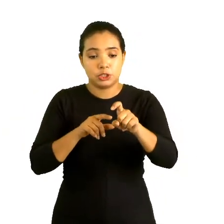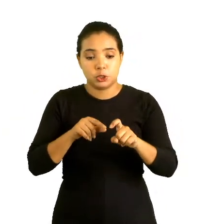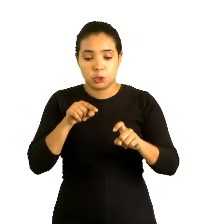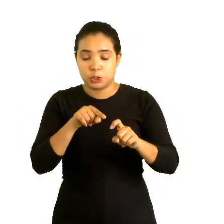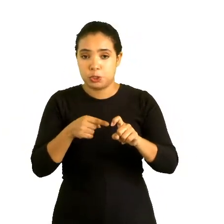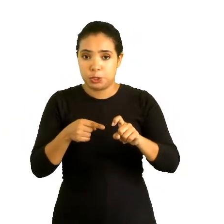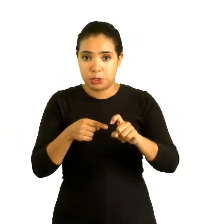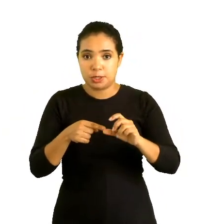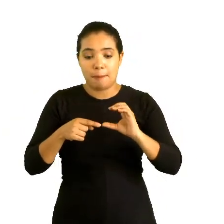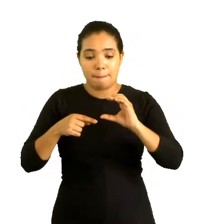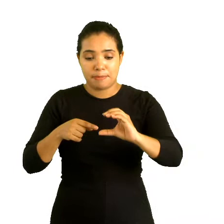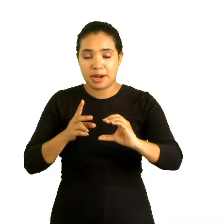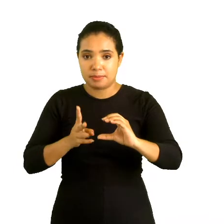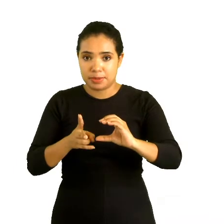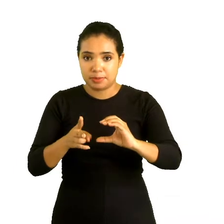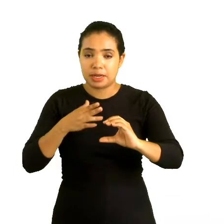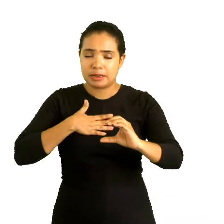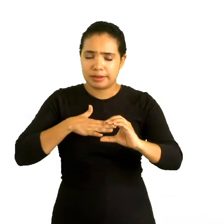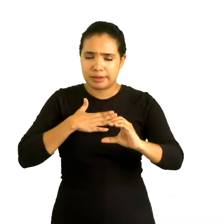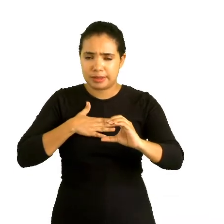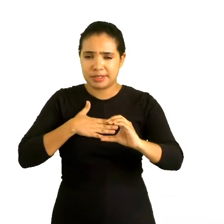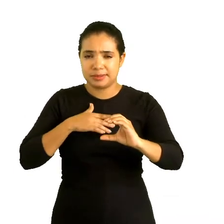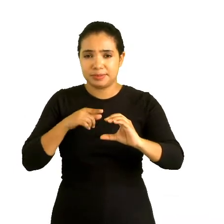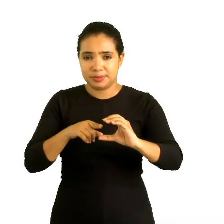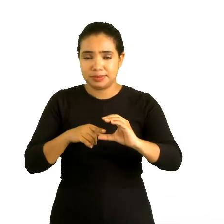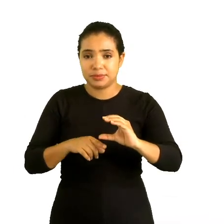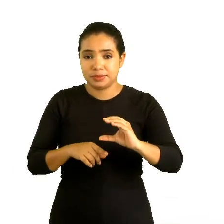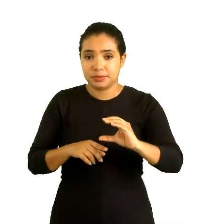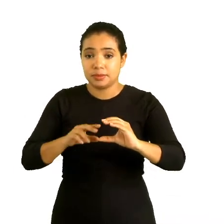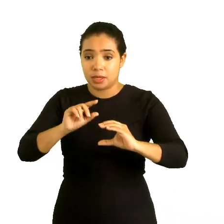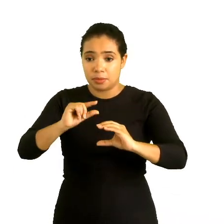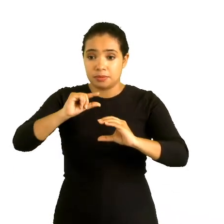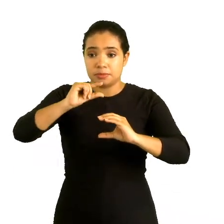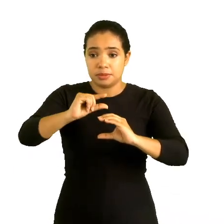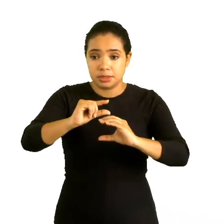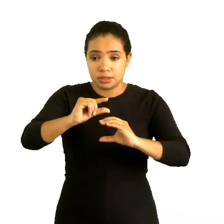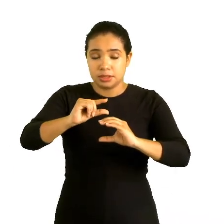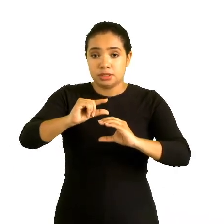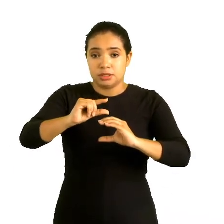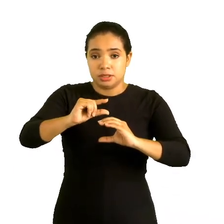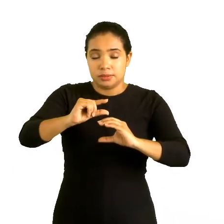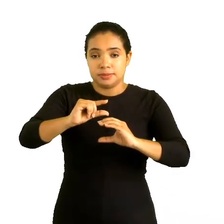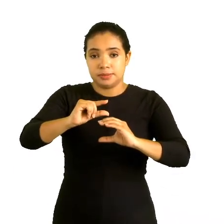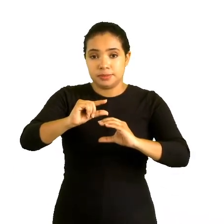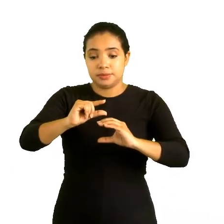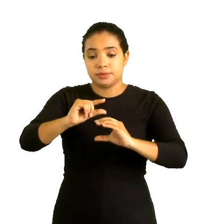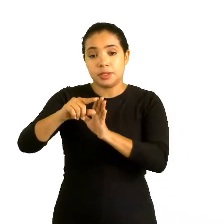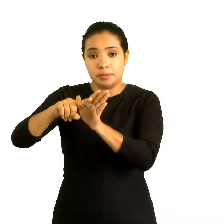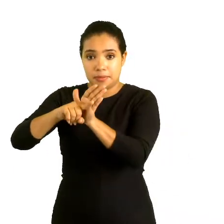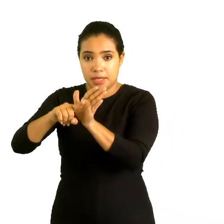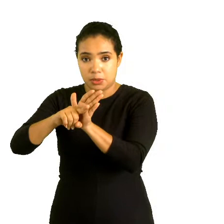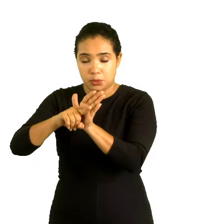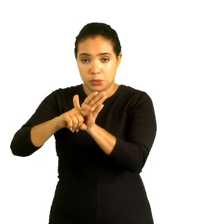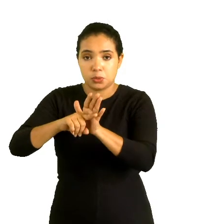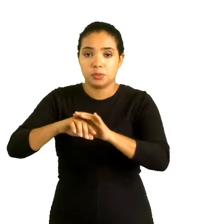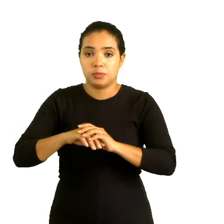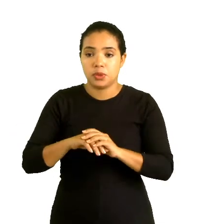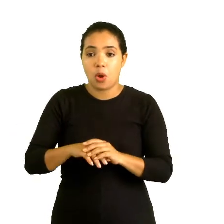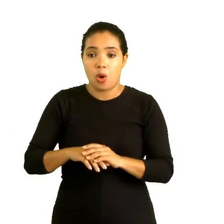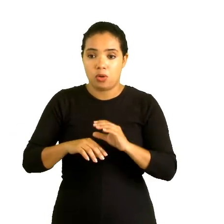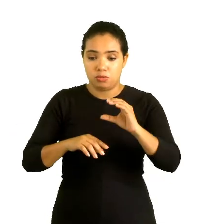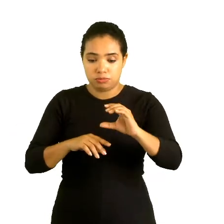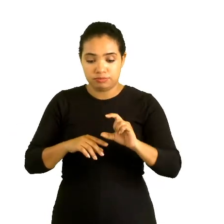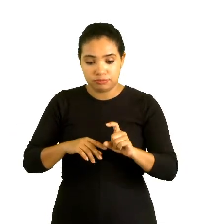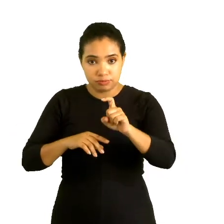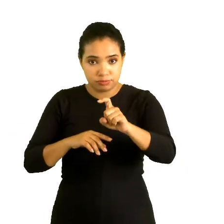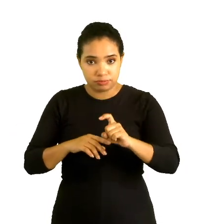conservá-lo ali, quietinho, no lugarzinho dele. E vou subtrair os nossos expoentes. Quatro menos